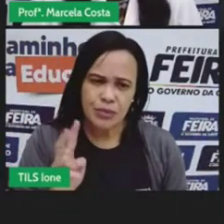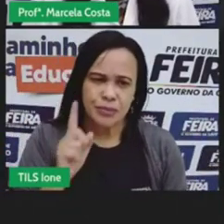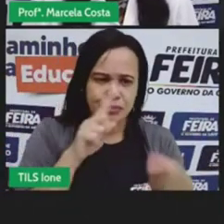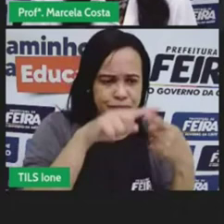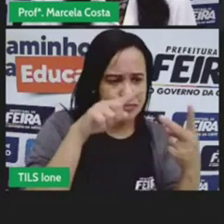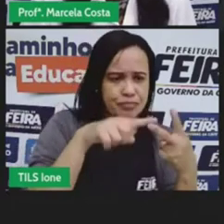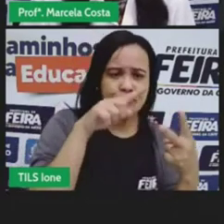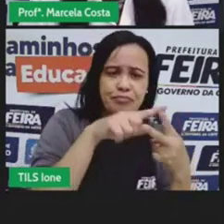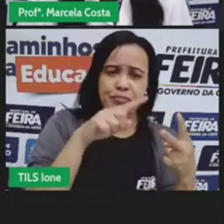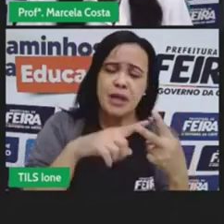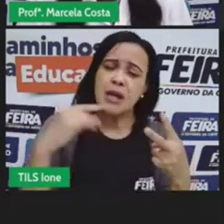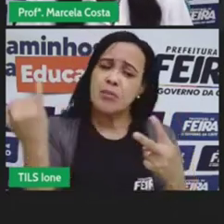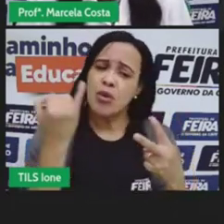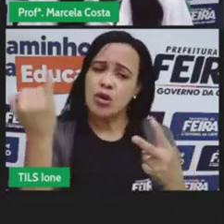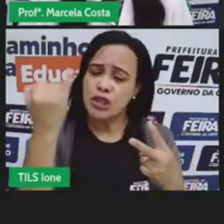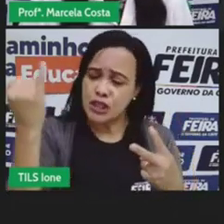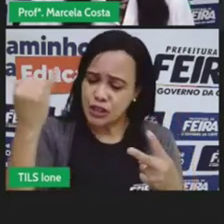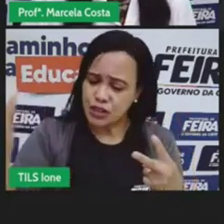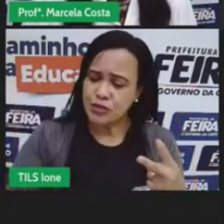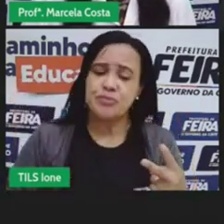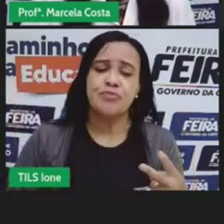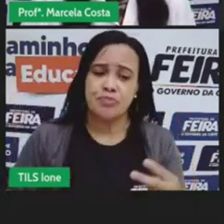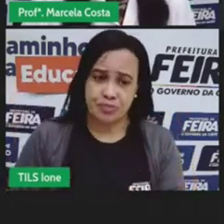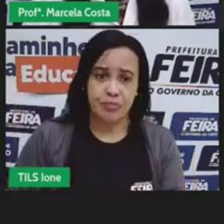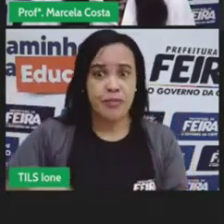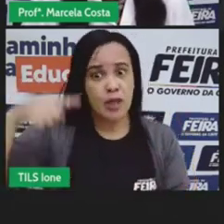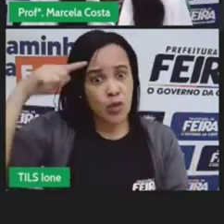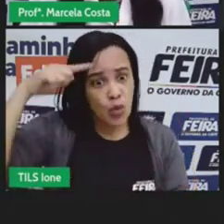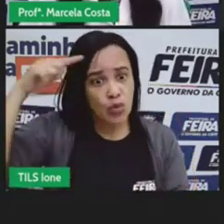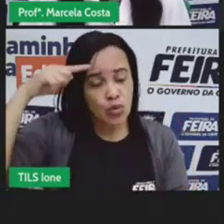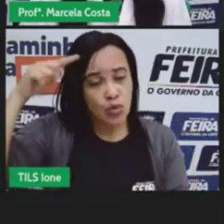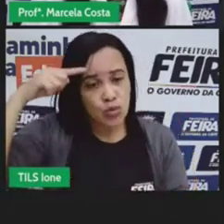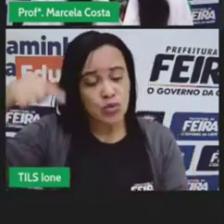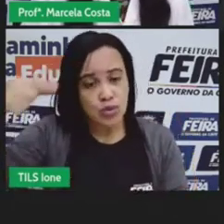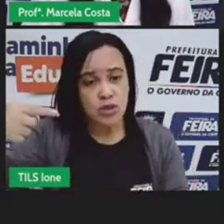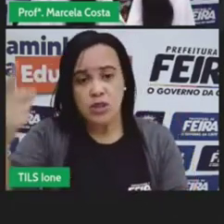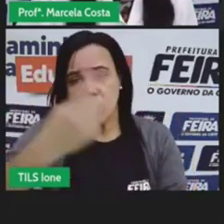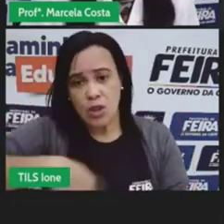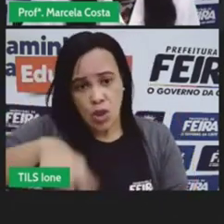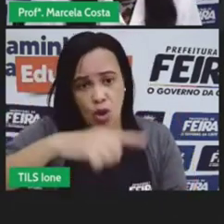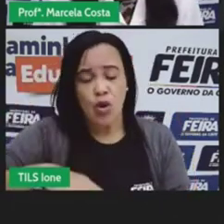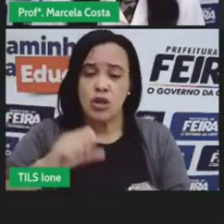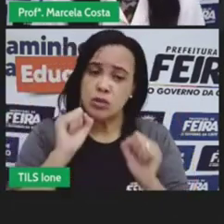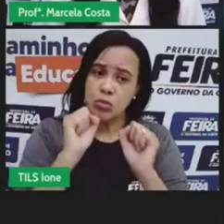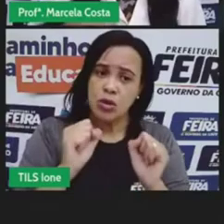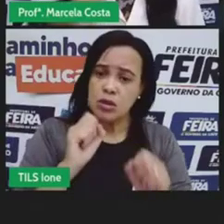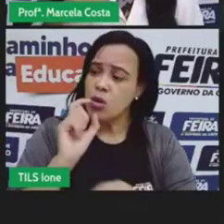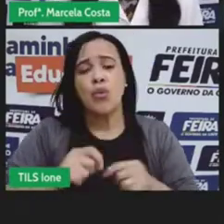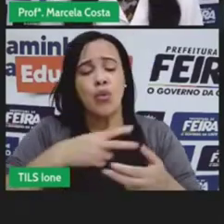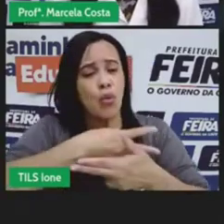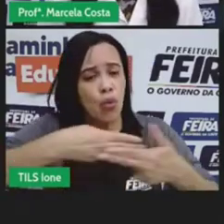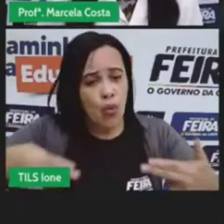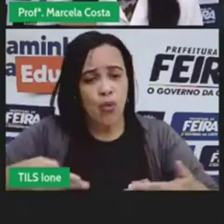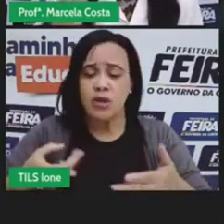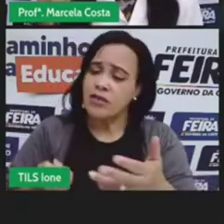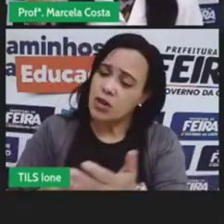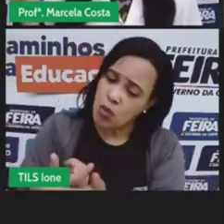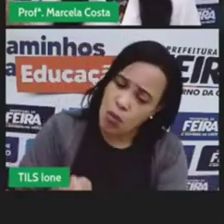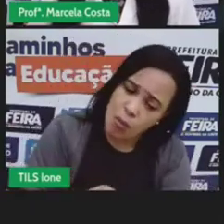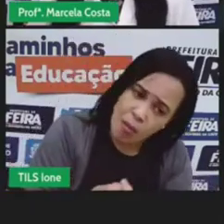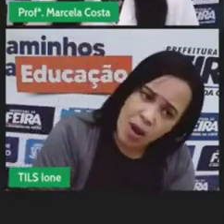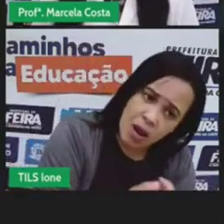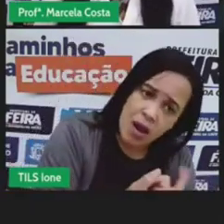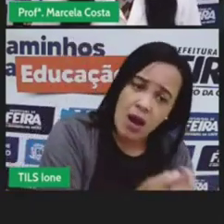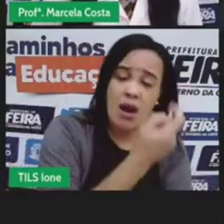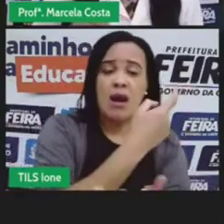Pois é, no dia a dia a gente pode ir fazendo essa reflexão para... Desde aquela